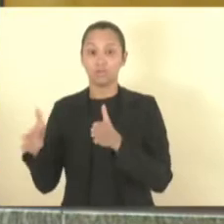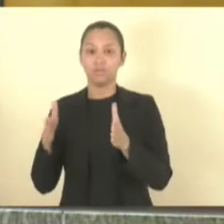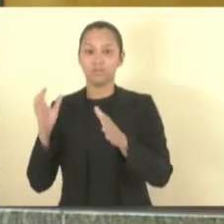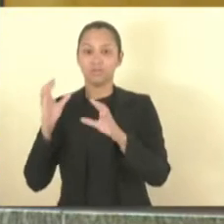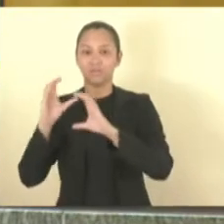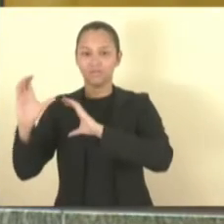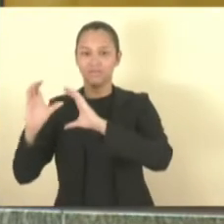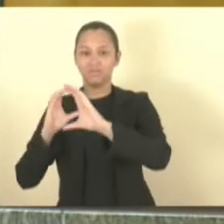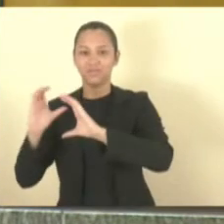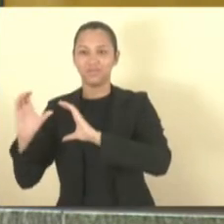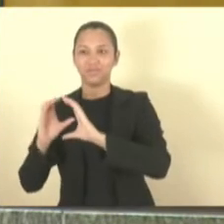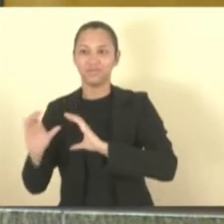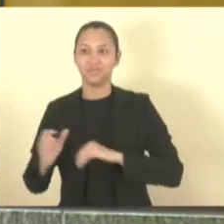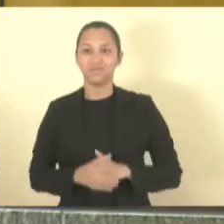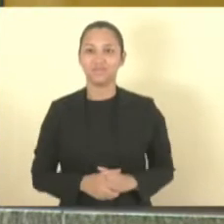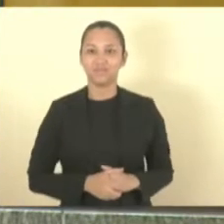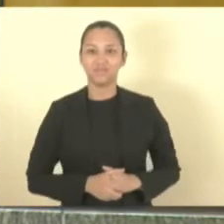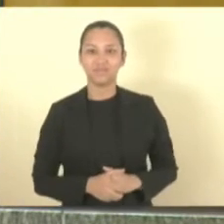comunicações.